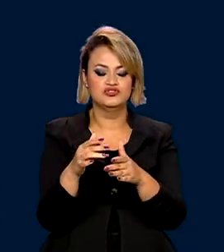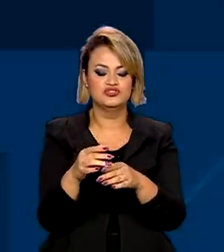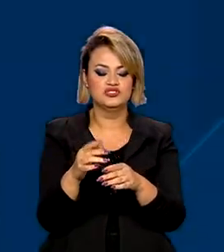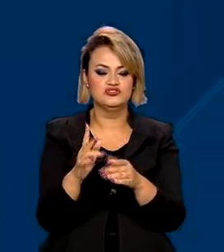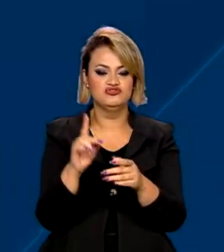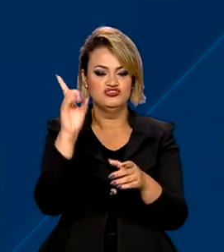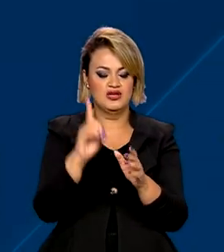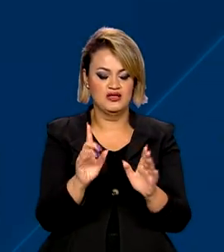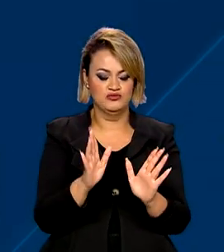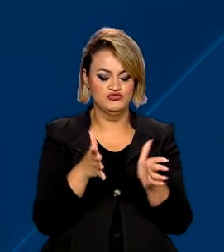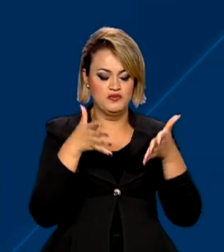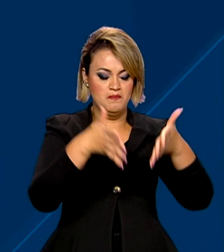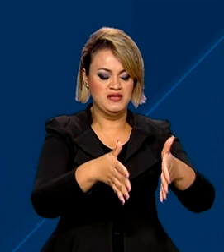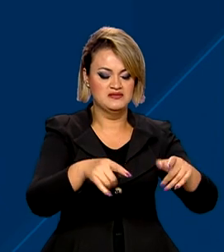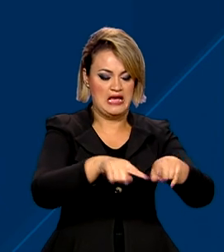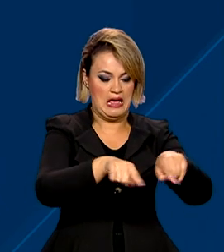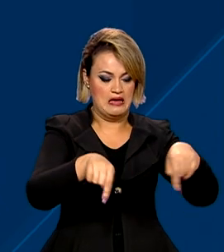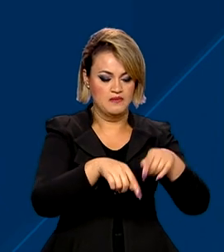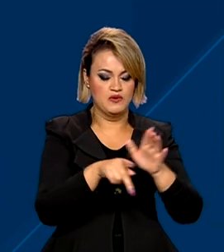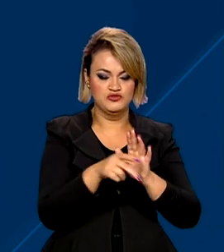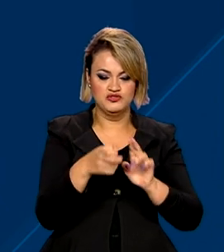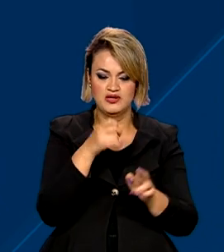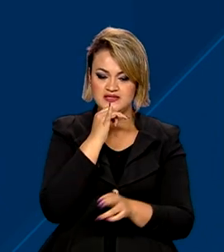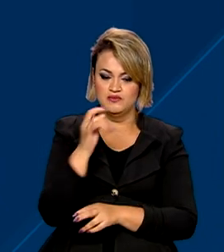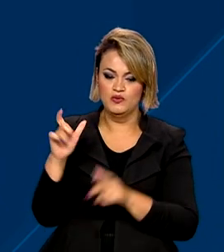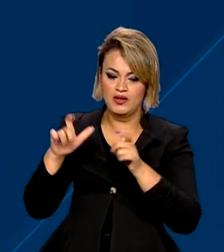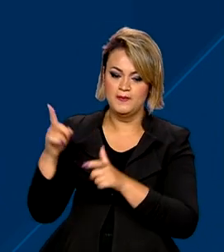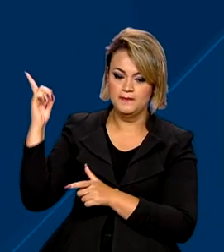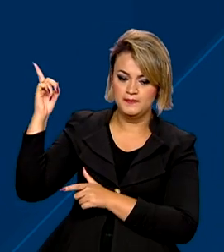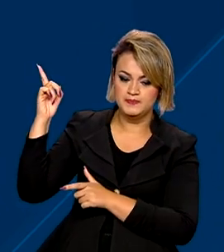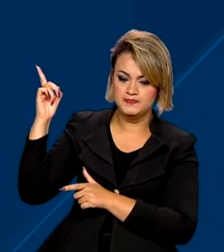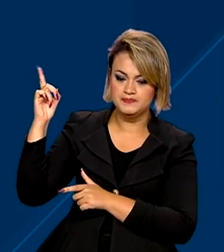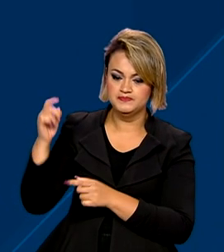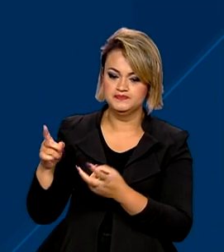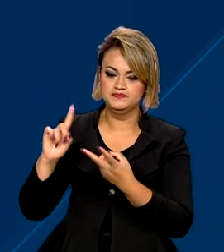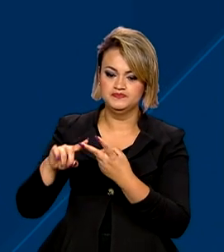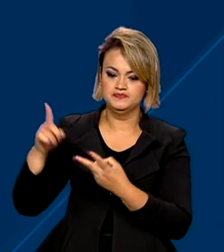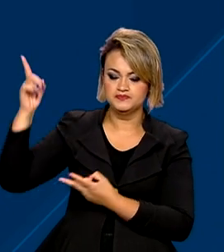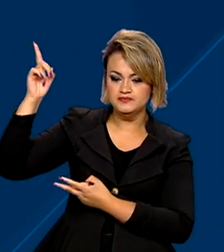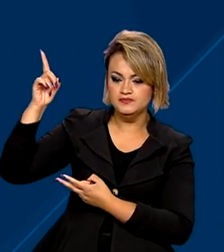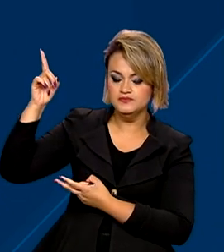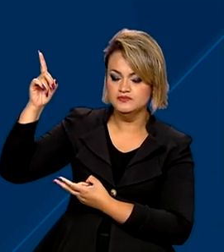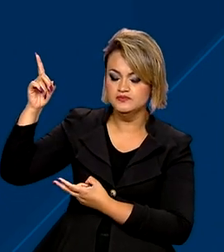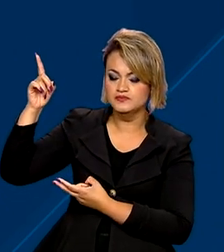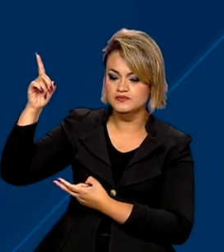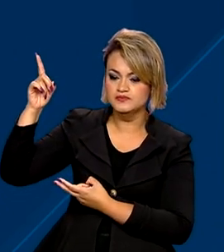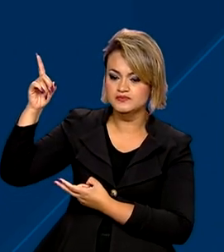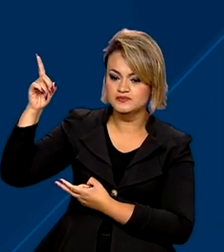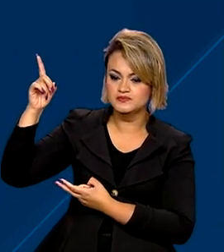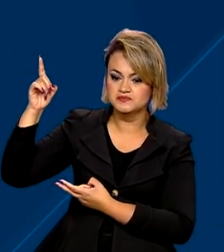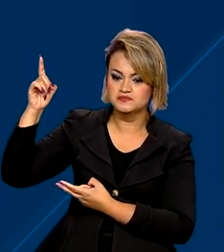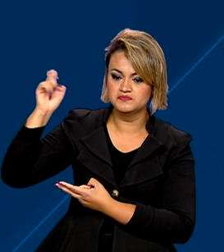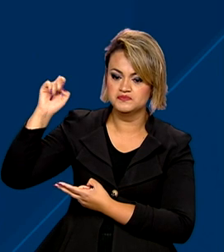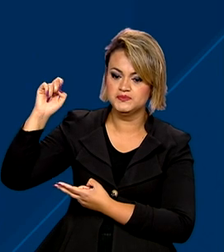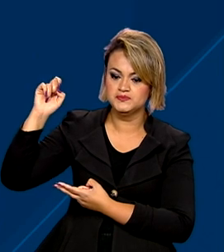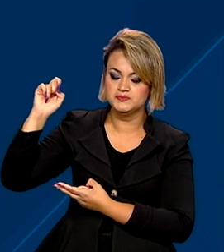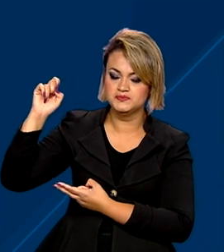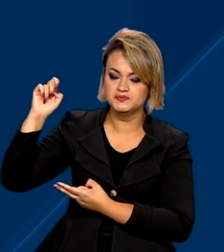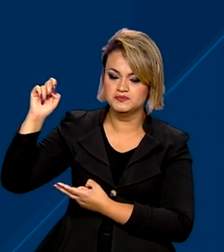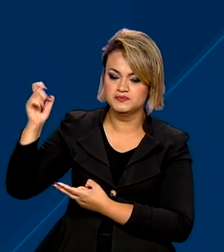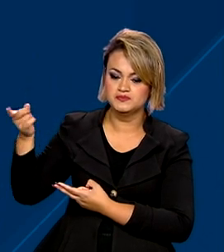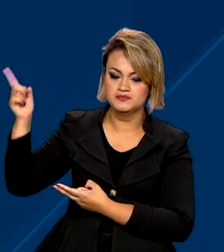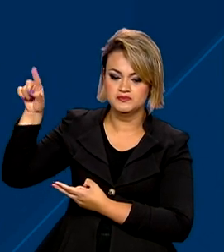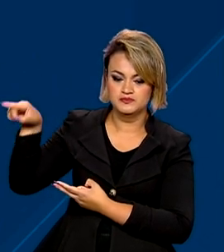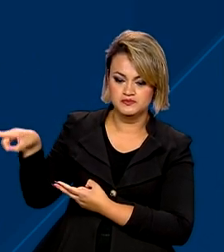Arara do Rio Amônia, no estado do Acre. Tremembé da Barra do Mundau, no estado do Ceará.